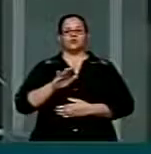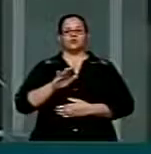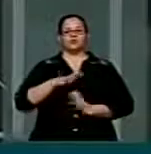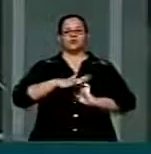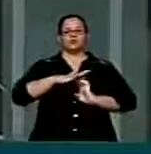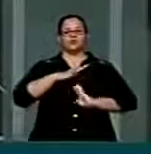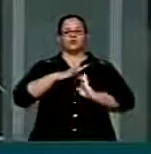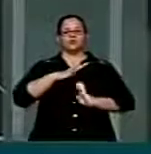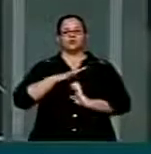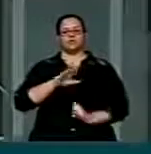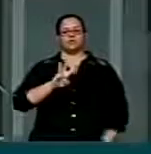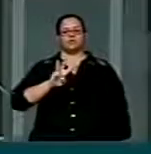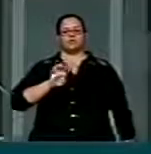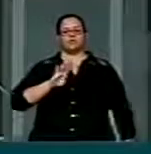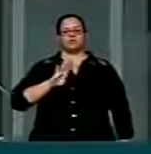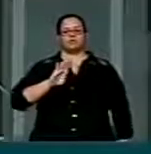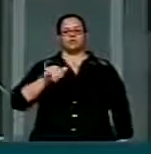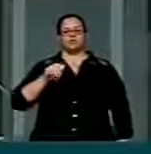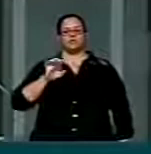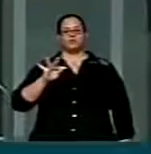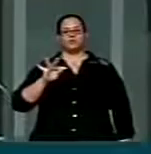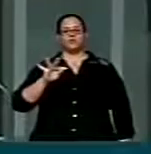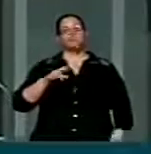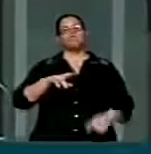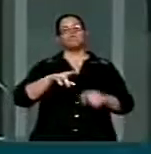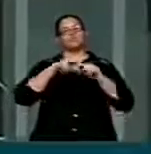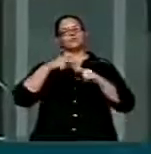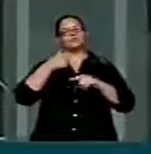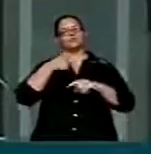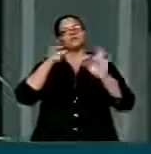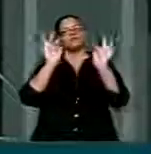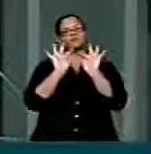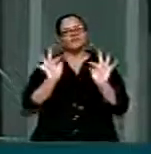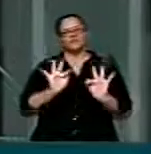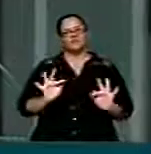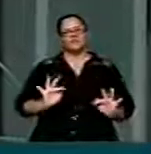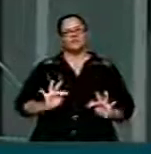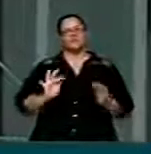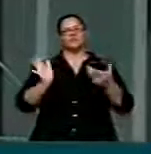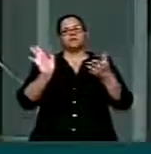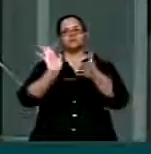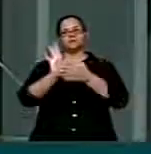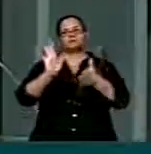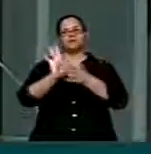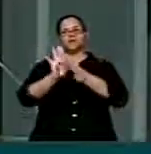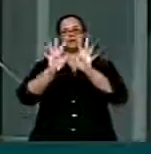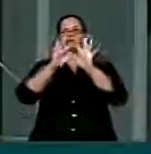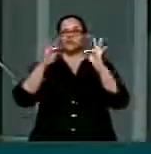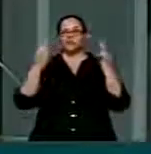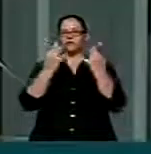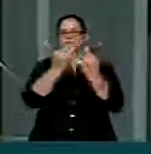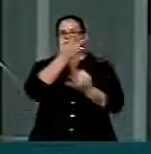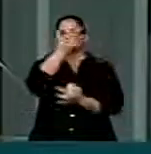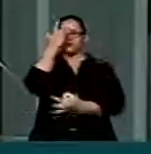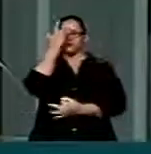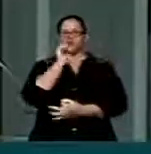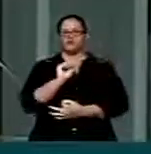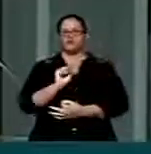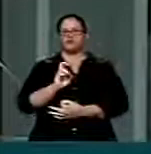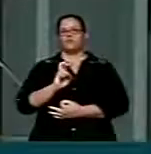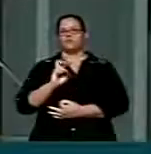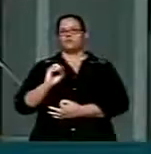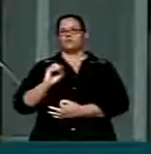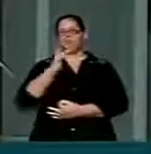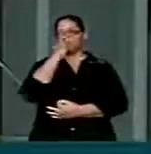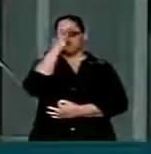Quero celebrar com essas 850 famílias, mas quero também, senhor presidente,